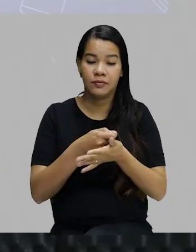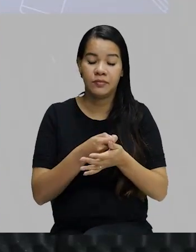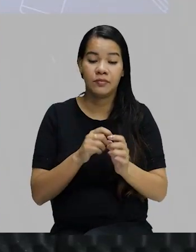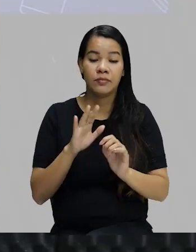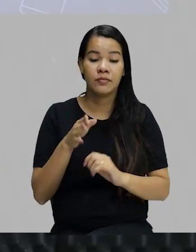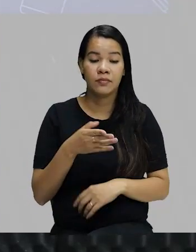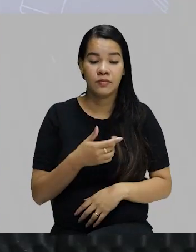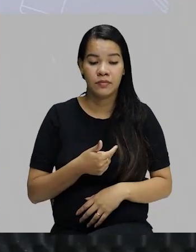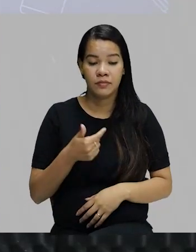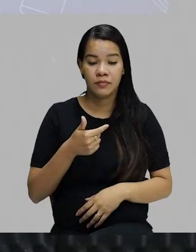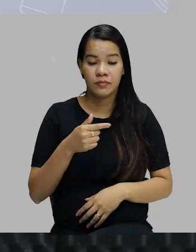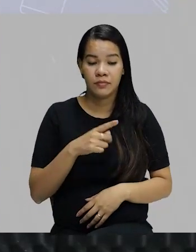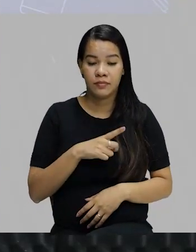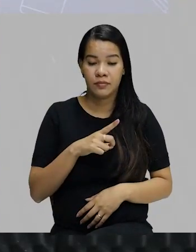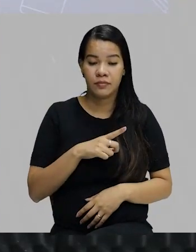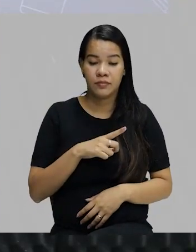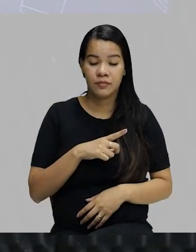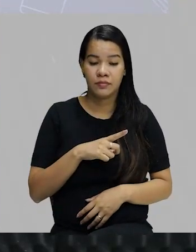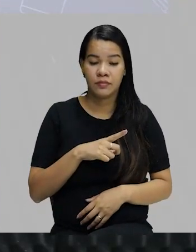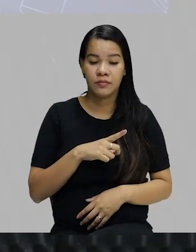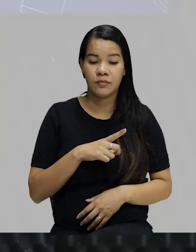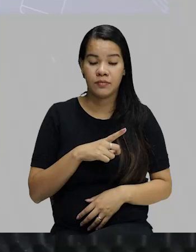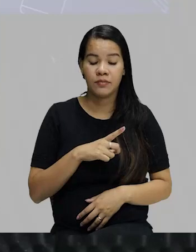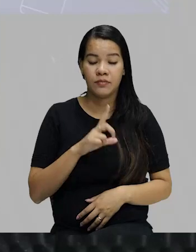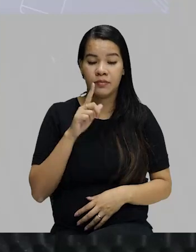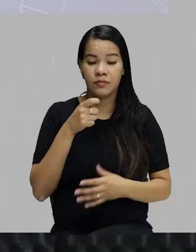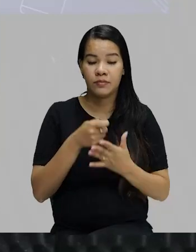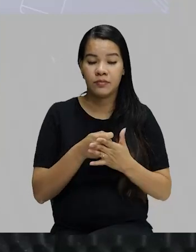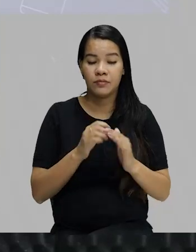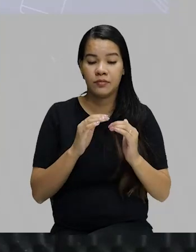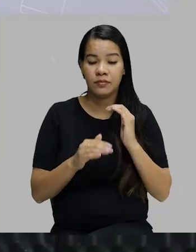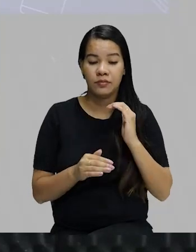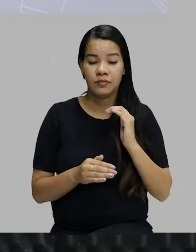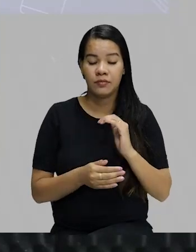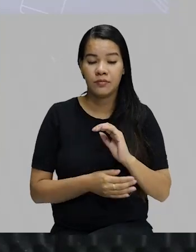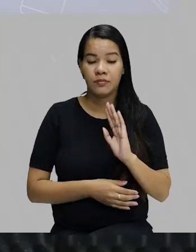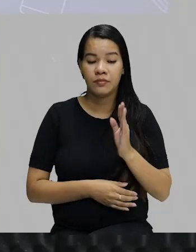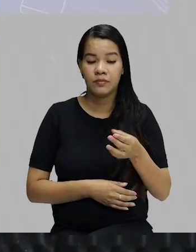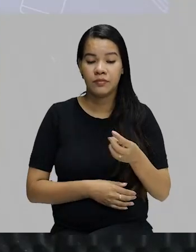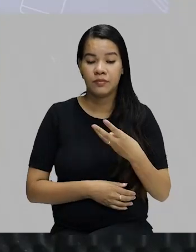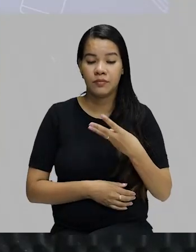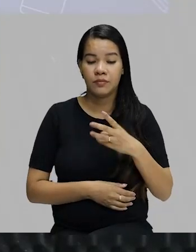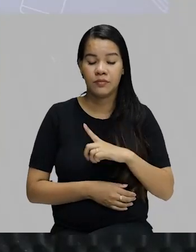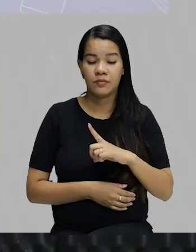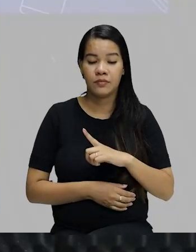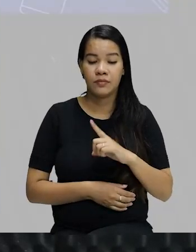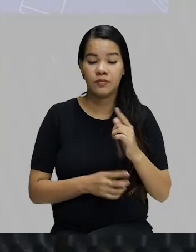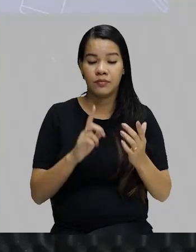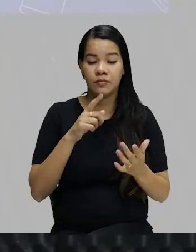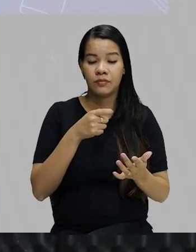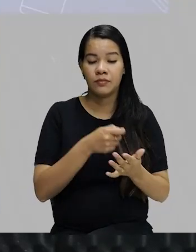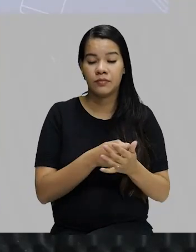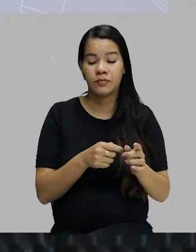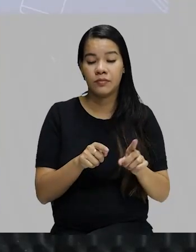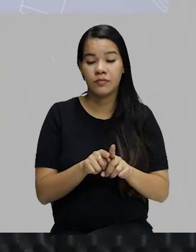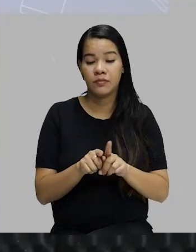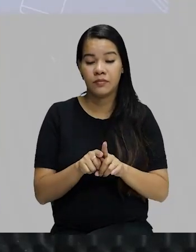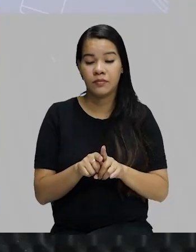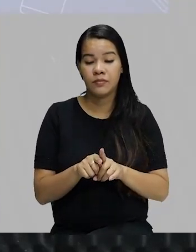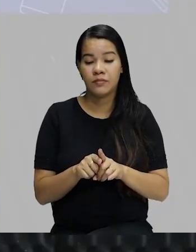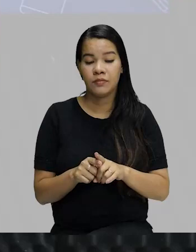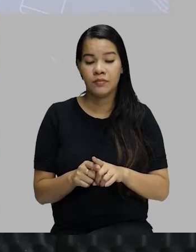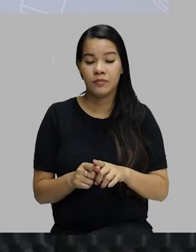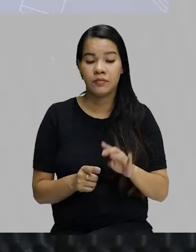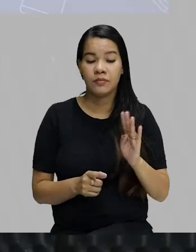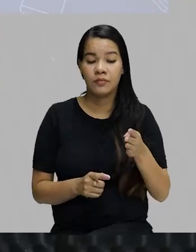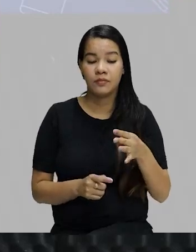número 2, eu tenho imperativo negativo. No 3, eu tenho afirmativo. E no 4, eu tenho